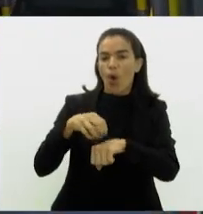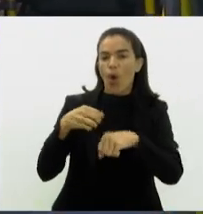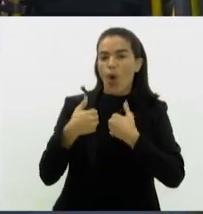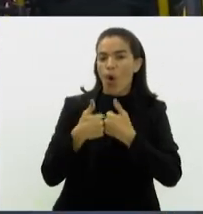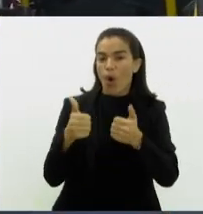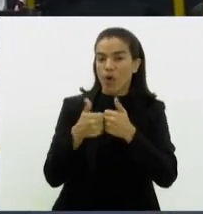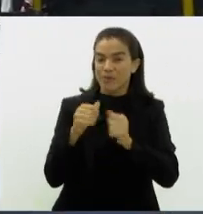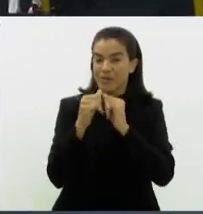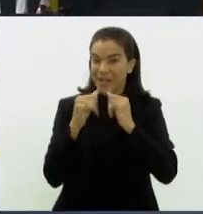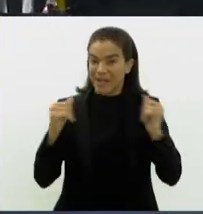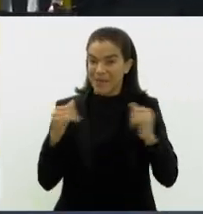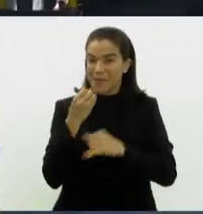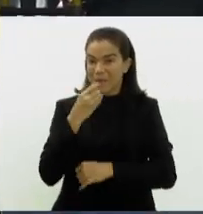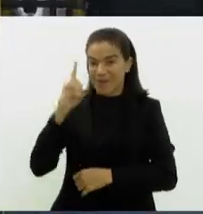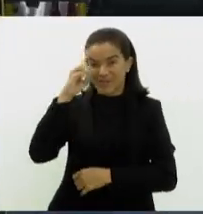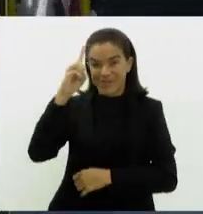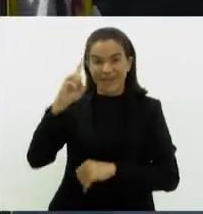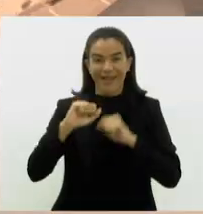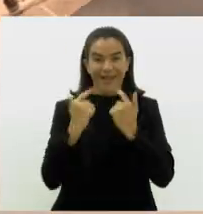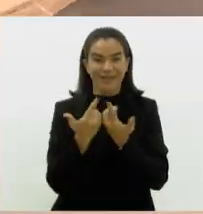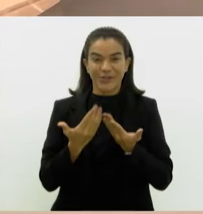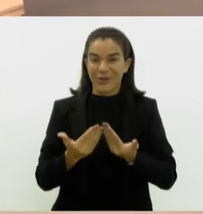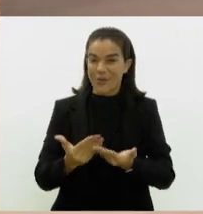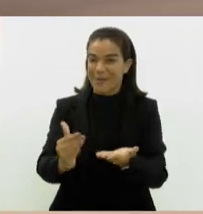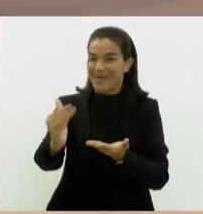O Bom Dia Alerj está começando agora.